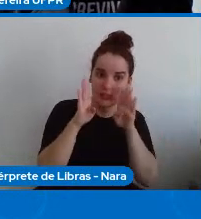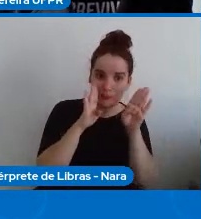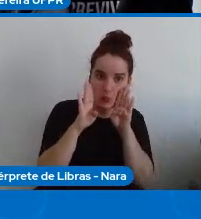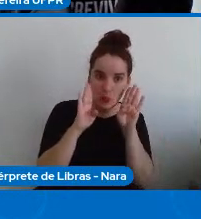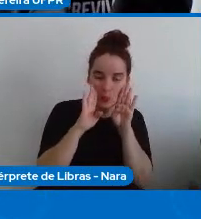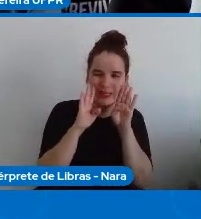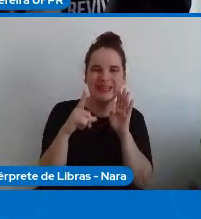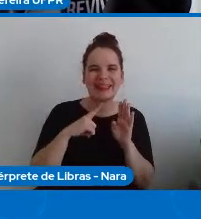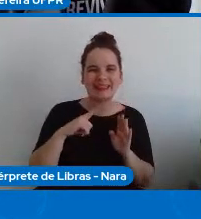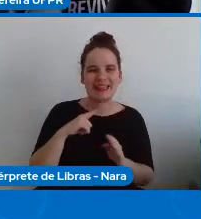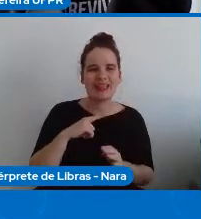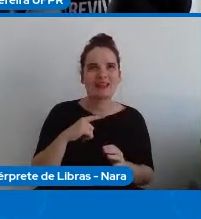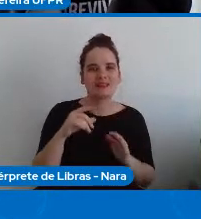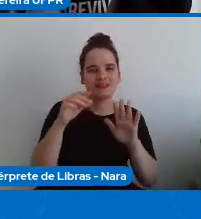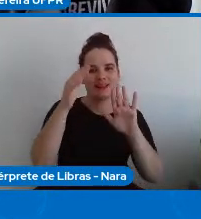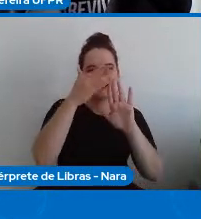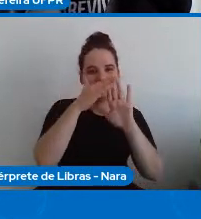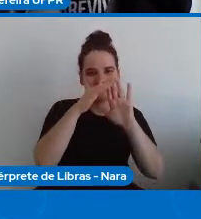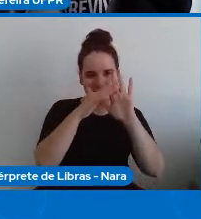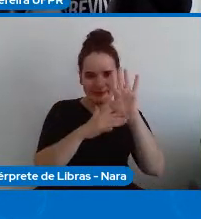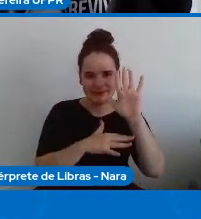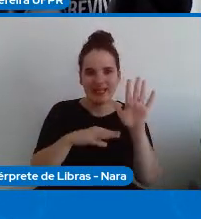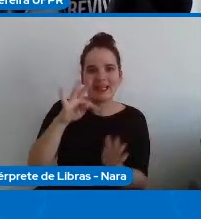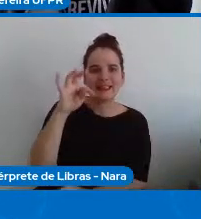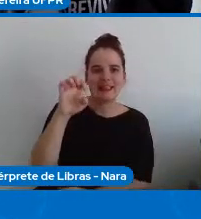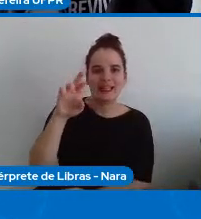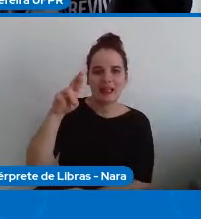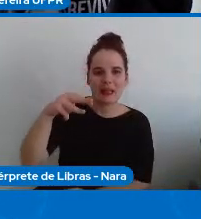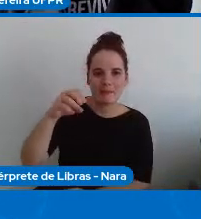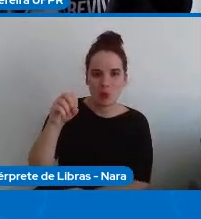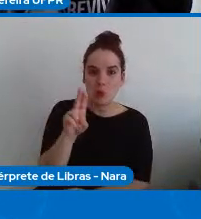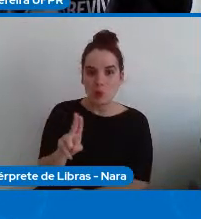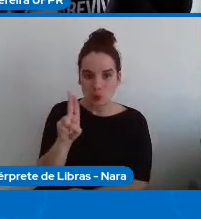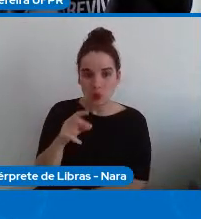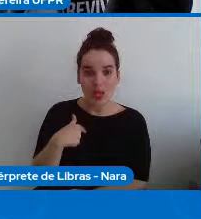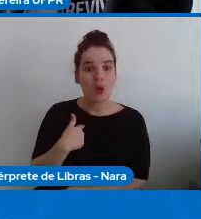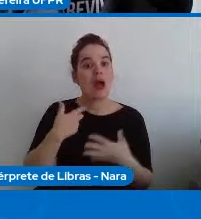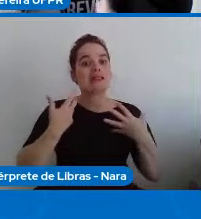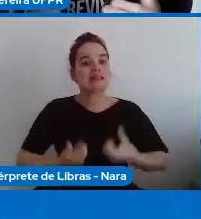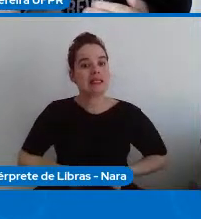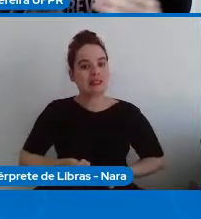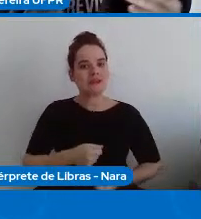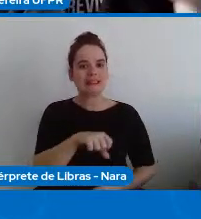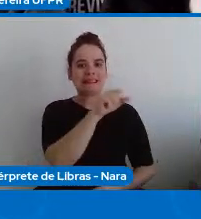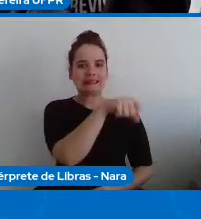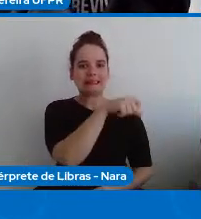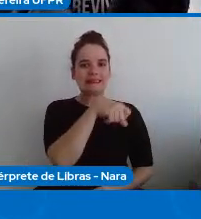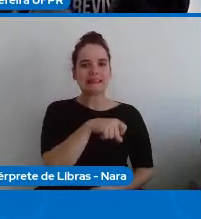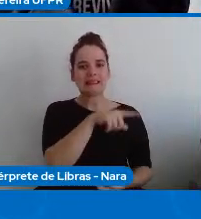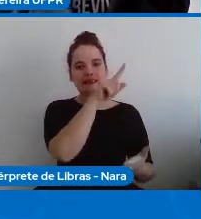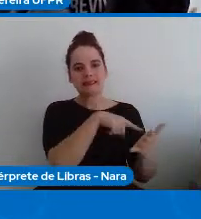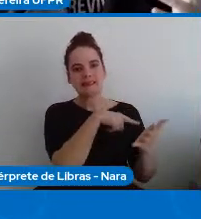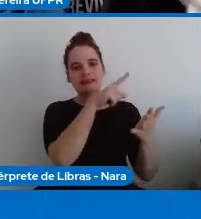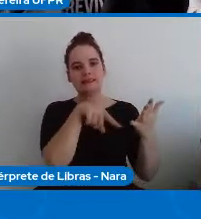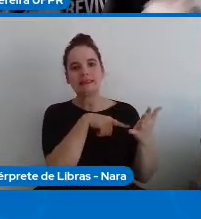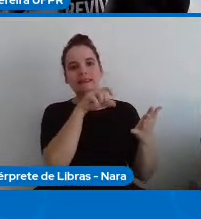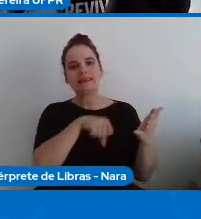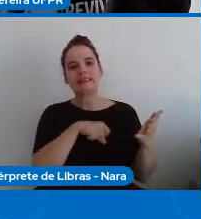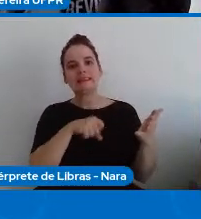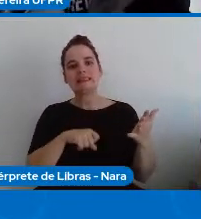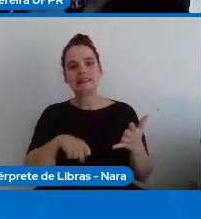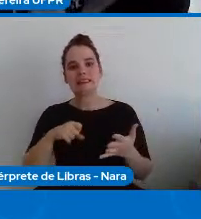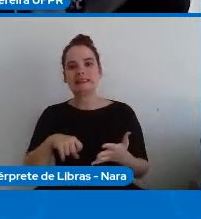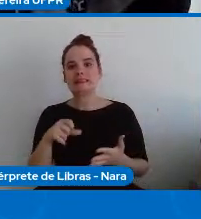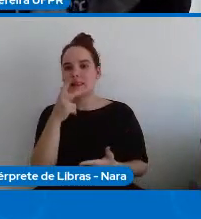termos de uso que ninguém lê, assumindo que quando você faz isso você concordava em ser